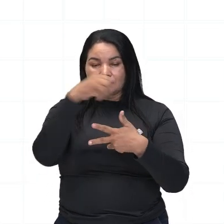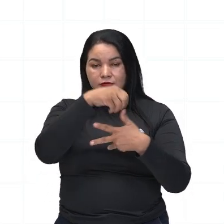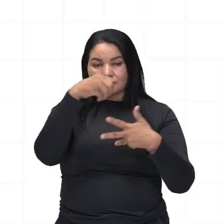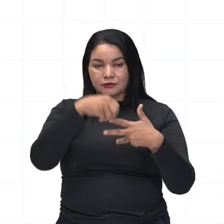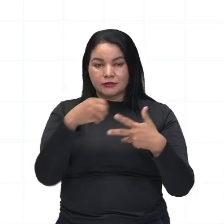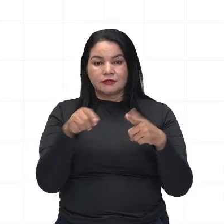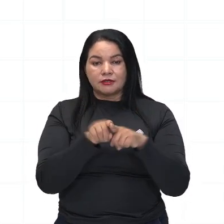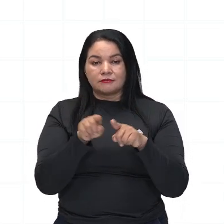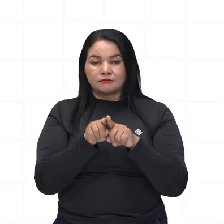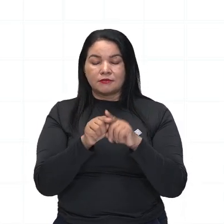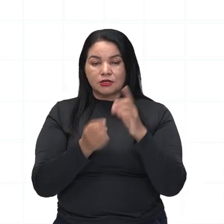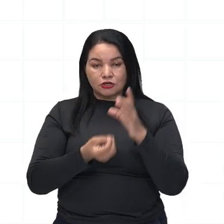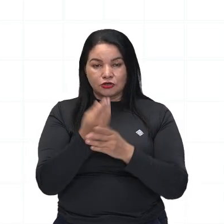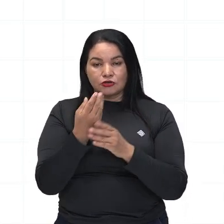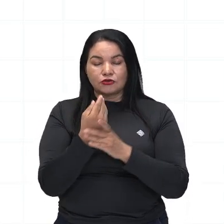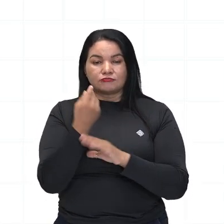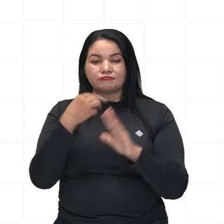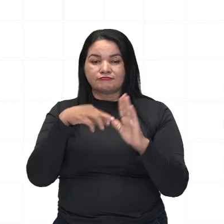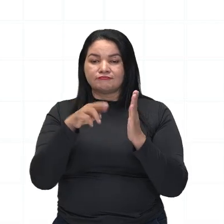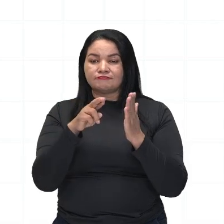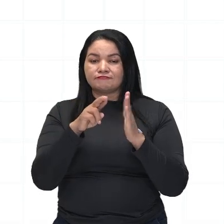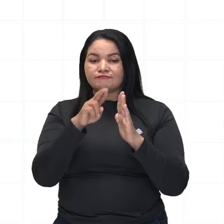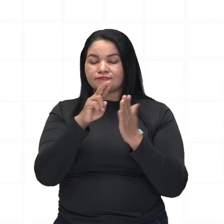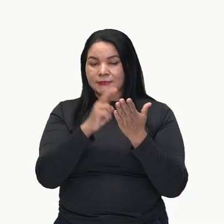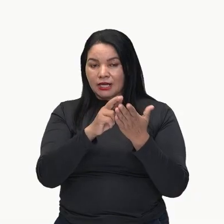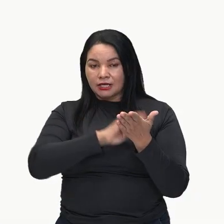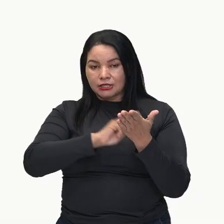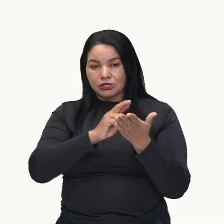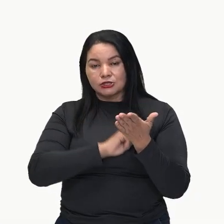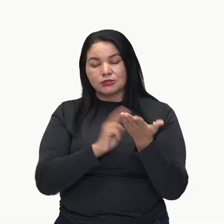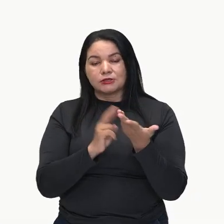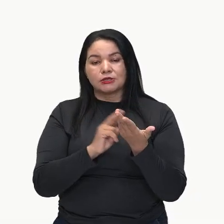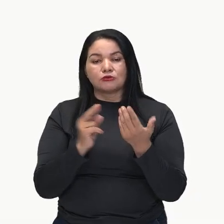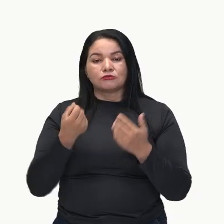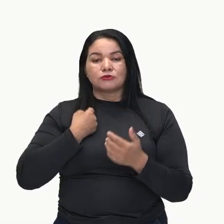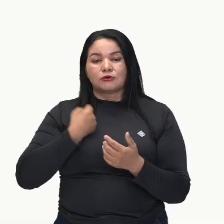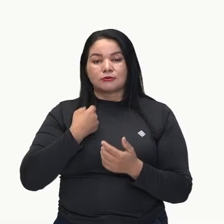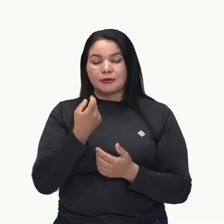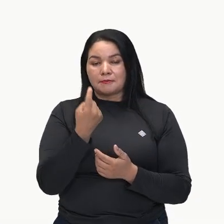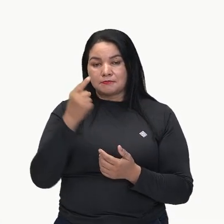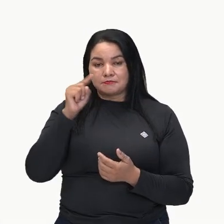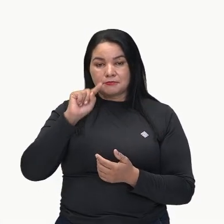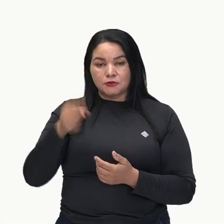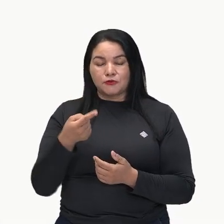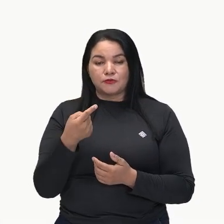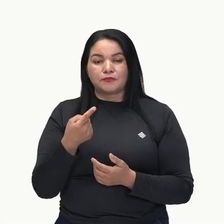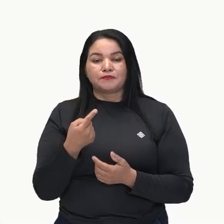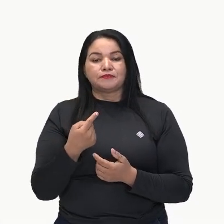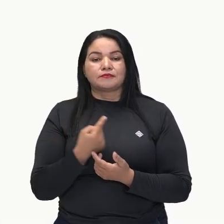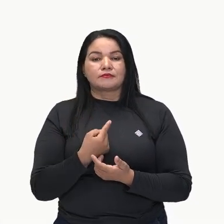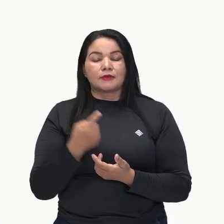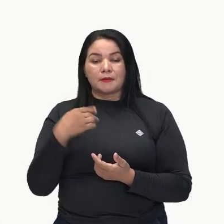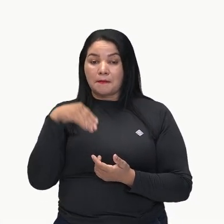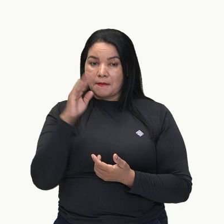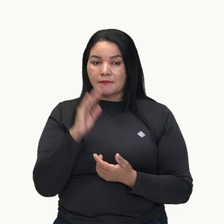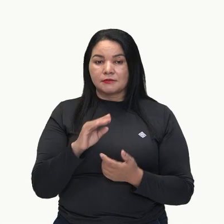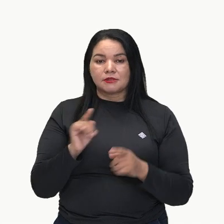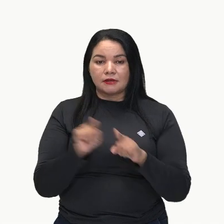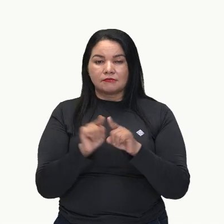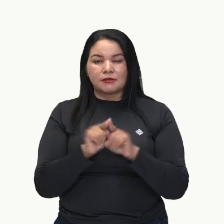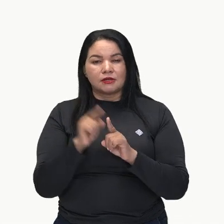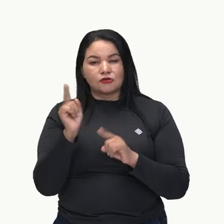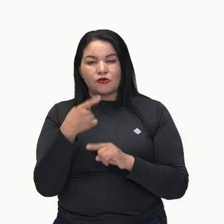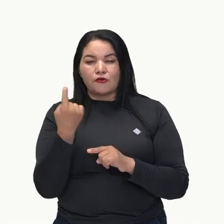que foi uma redação nota mil, que tirou nota máxima. Então, é uma redação que serve de modelo para a gente, para que a gente possa